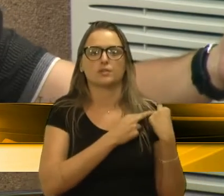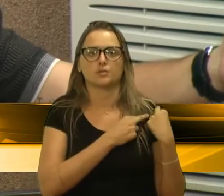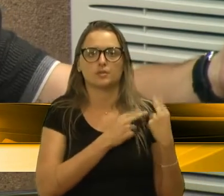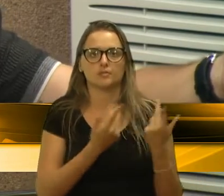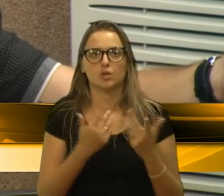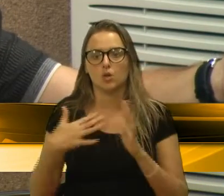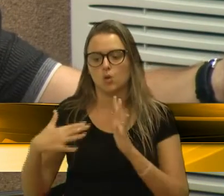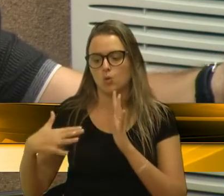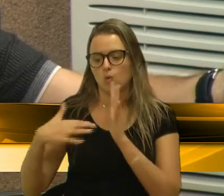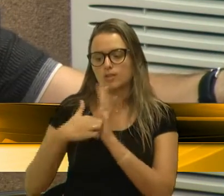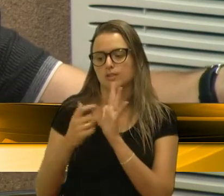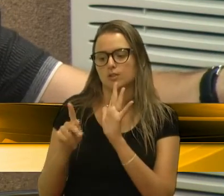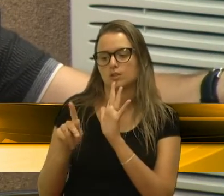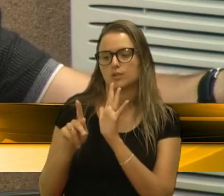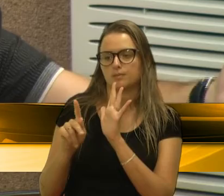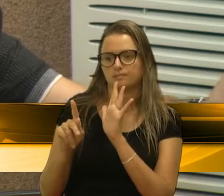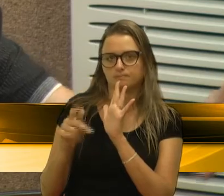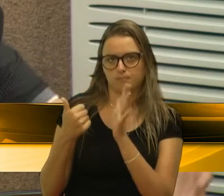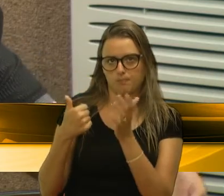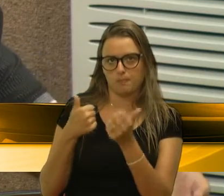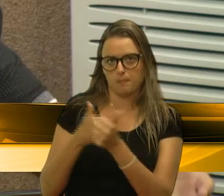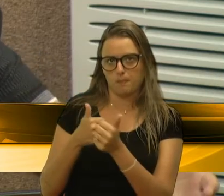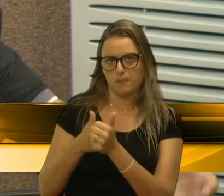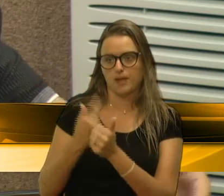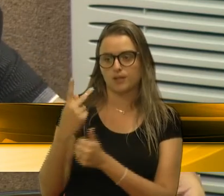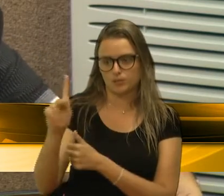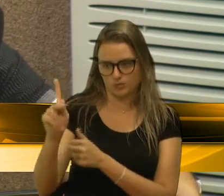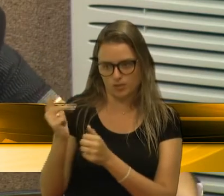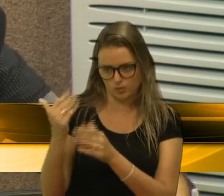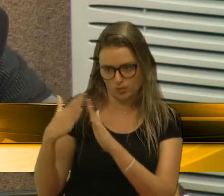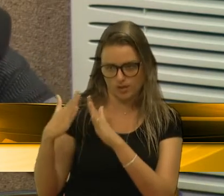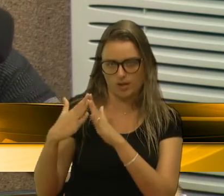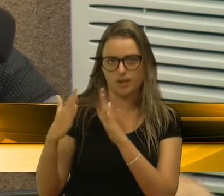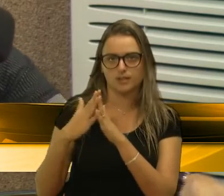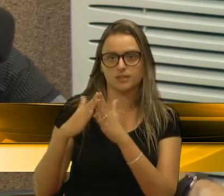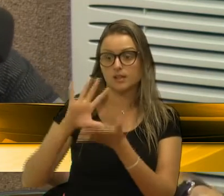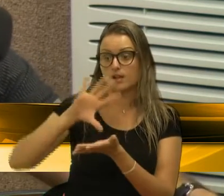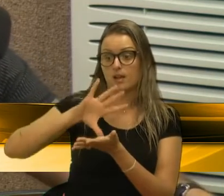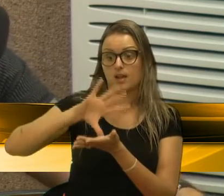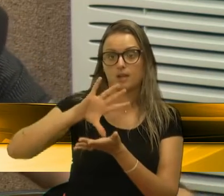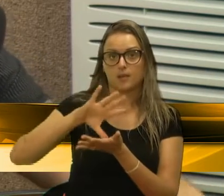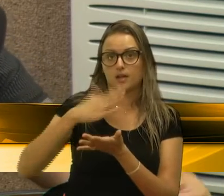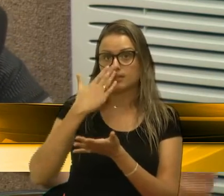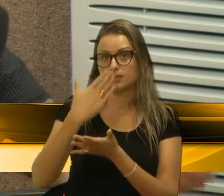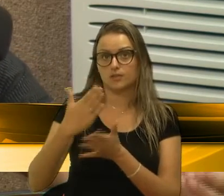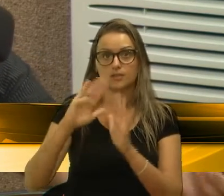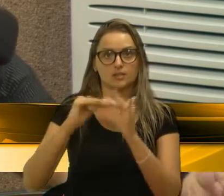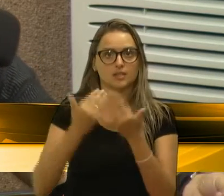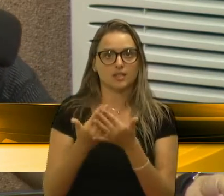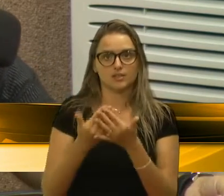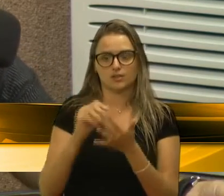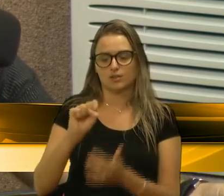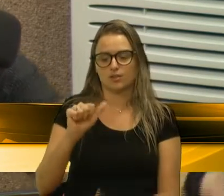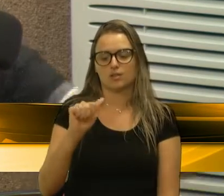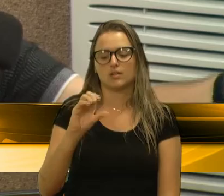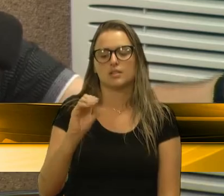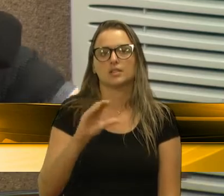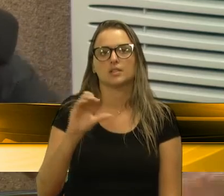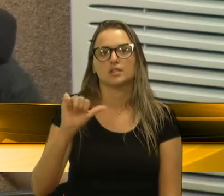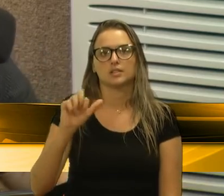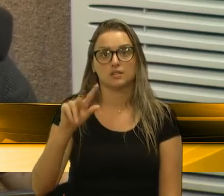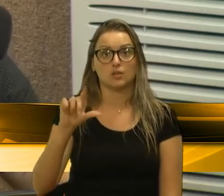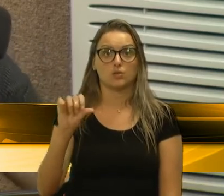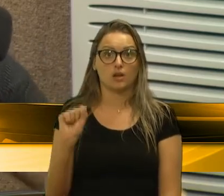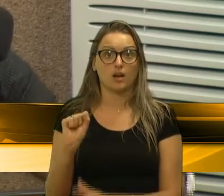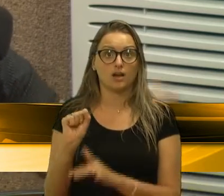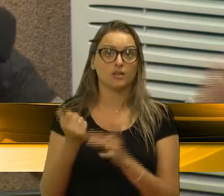acidente que aconteceu perto da sua casa. Se é um pouco mais cedo, aquela praça, em frente ao Colégio São Carlos, normalmente tem muita gente sentada ali, e poderia ter